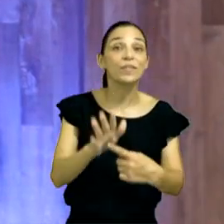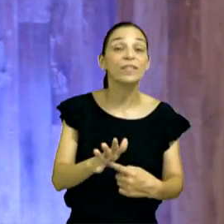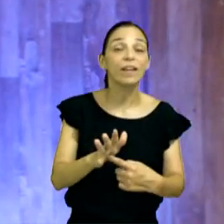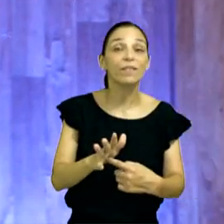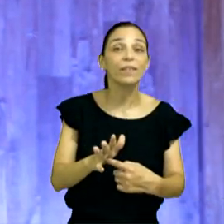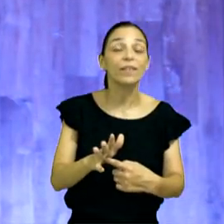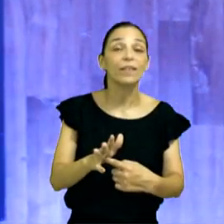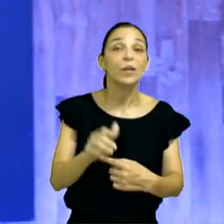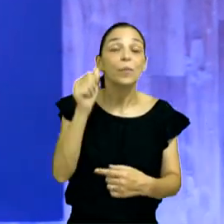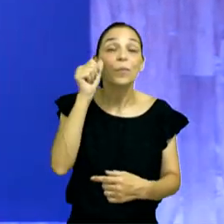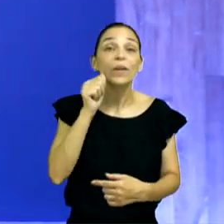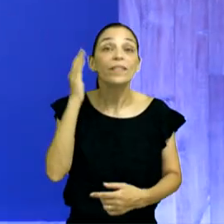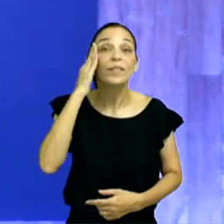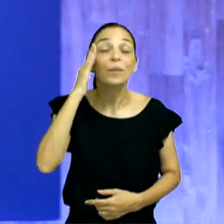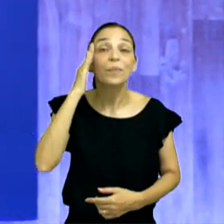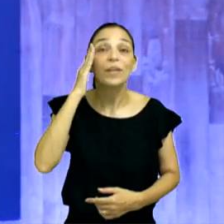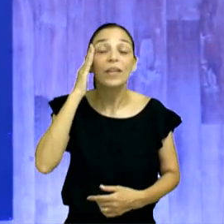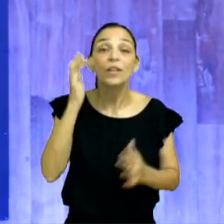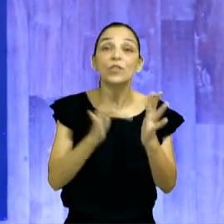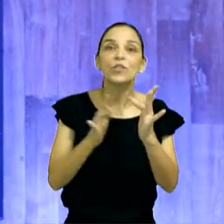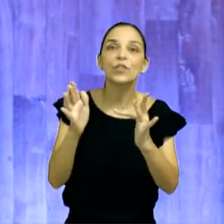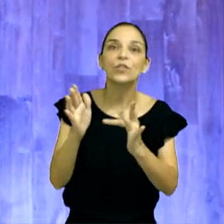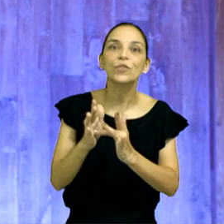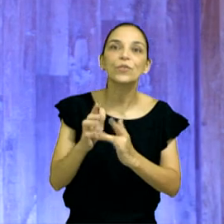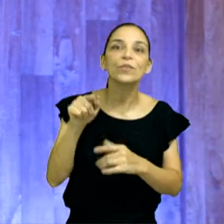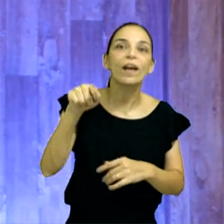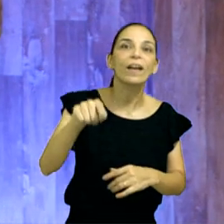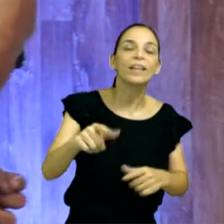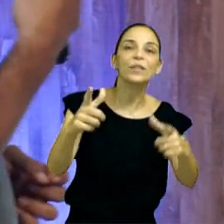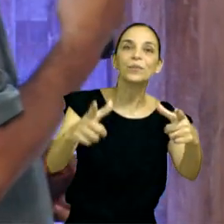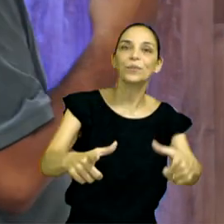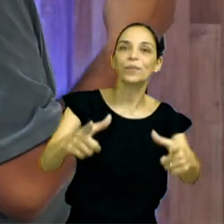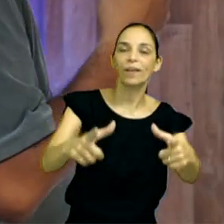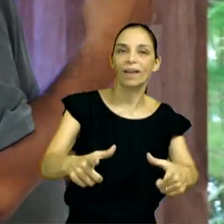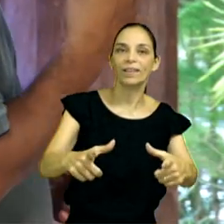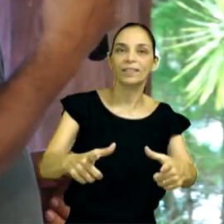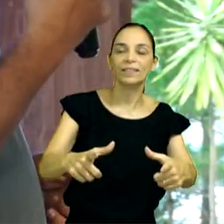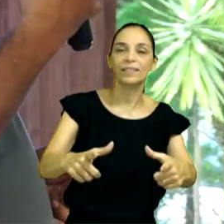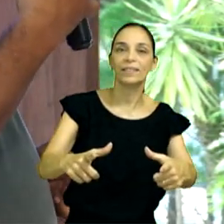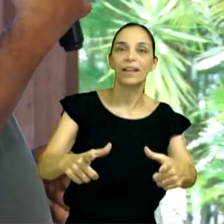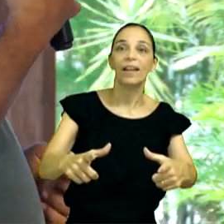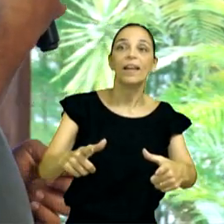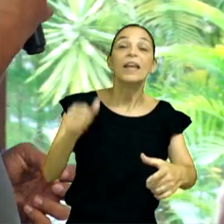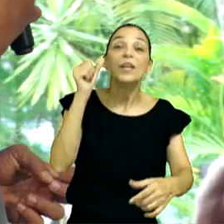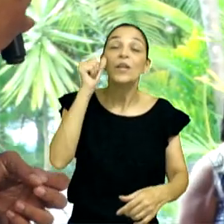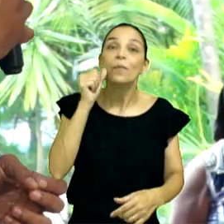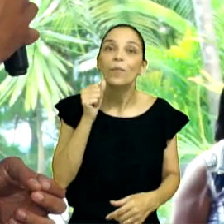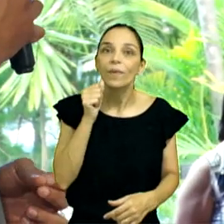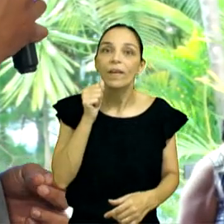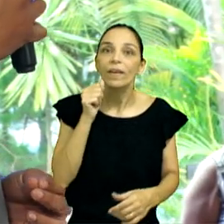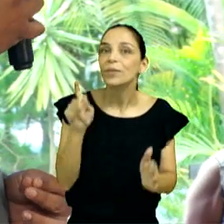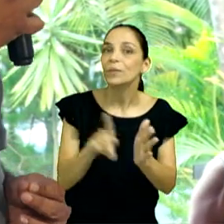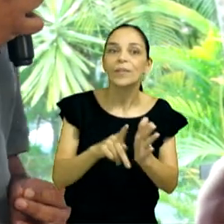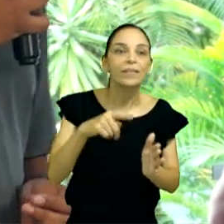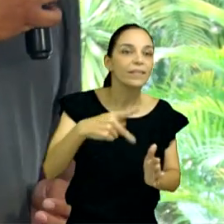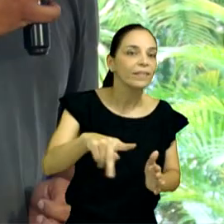estava na cidade, mas ela não fazia parte do povo de Deus, e a sua filha estava endemoniada,